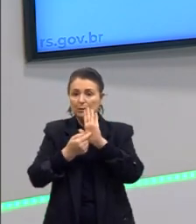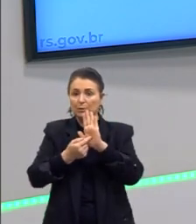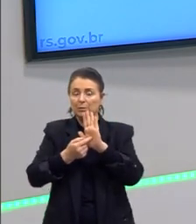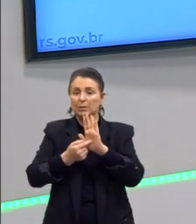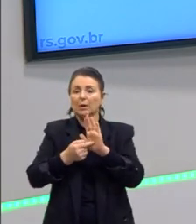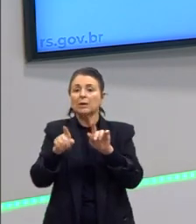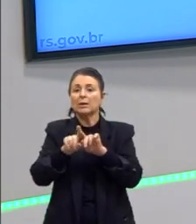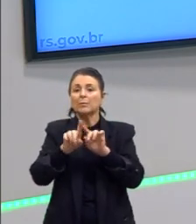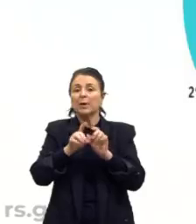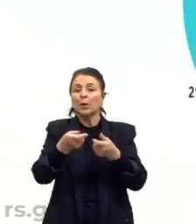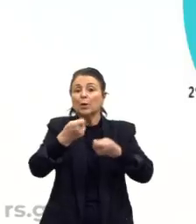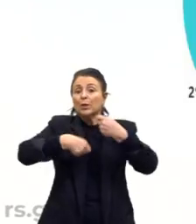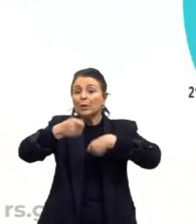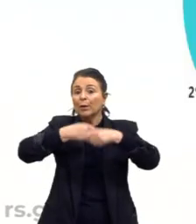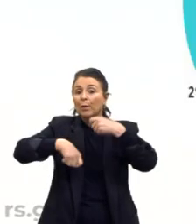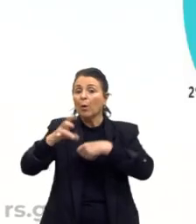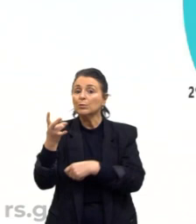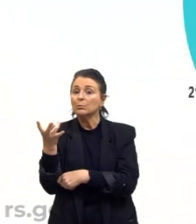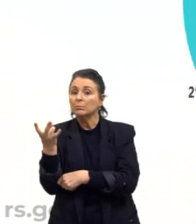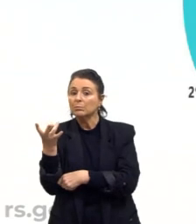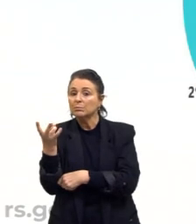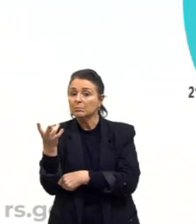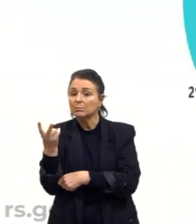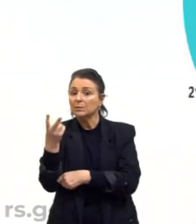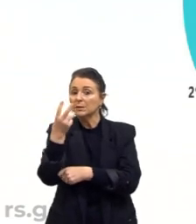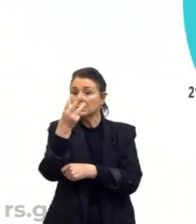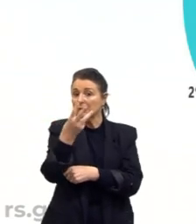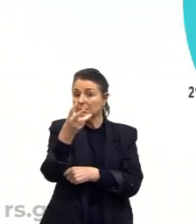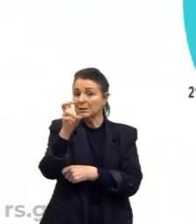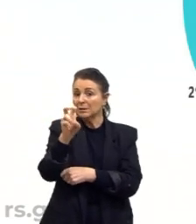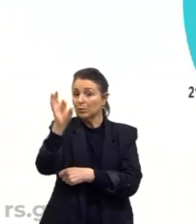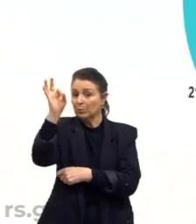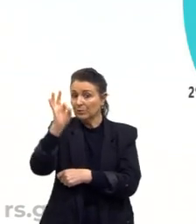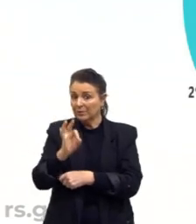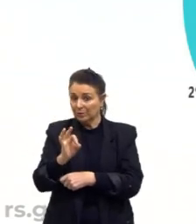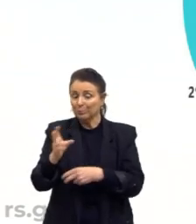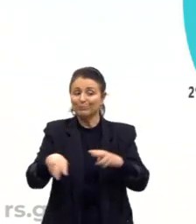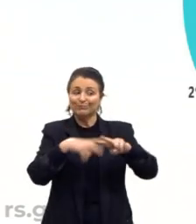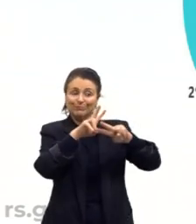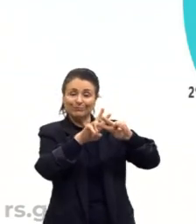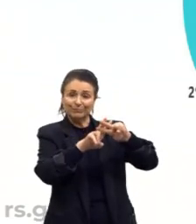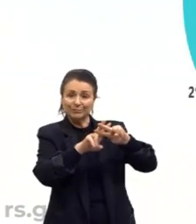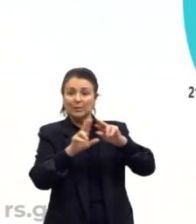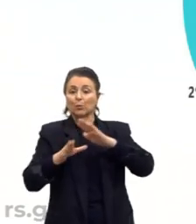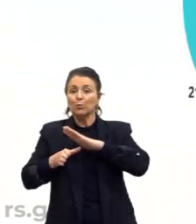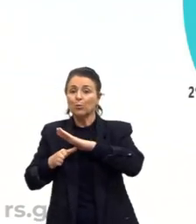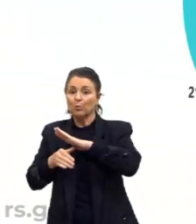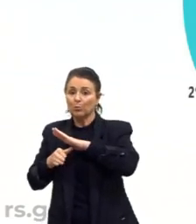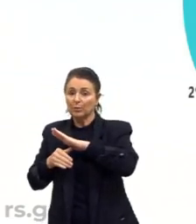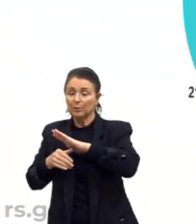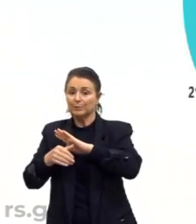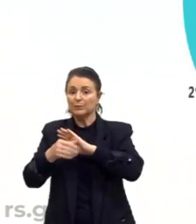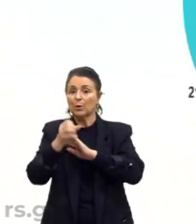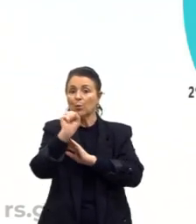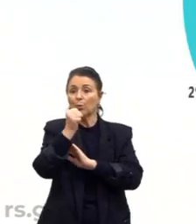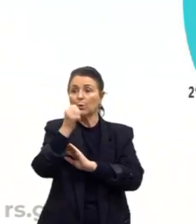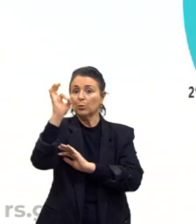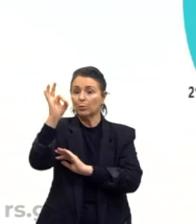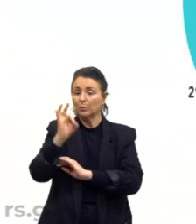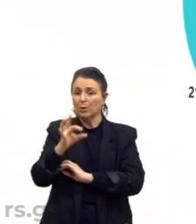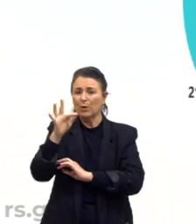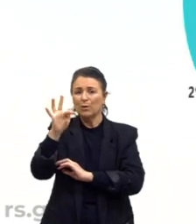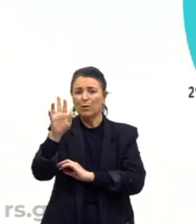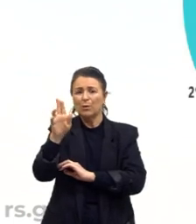tráfico, correspondo hoje a 30% dos presídios no Brasil, os roubos, 8%, o